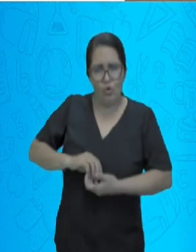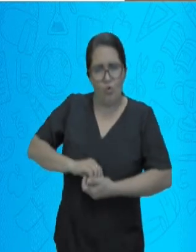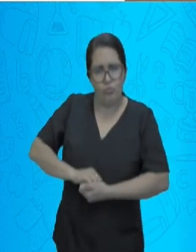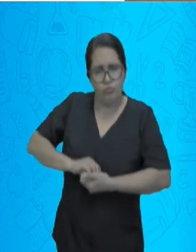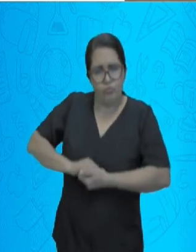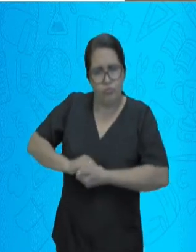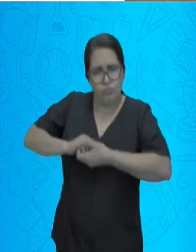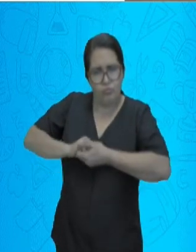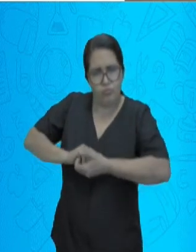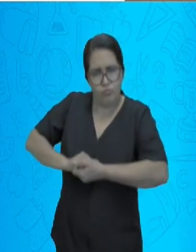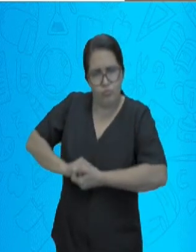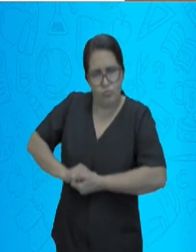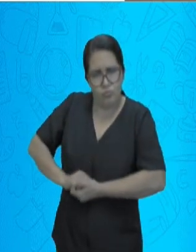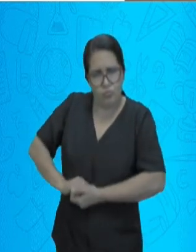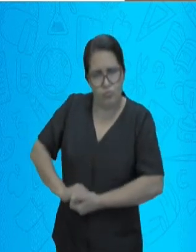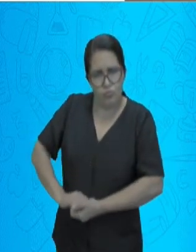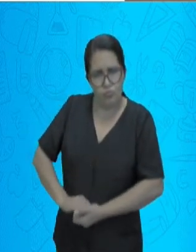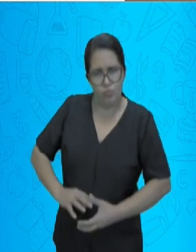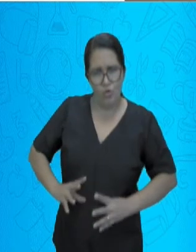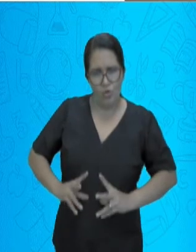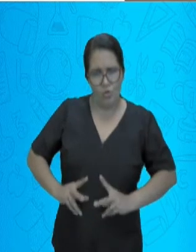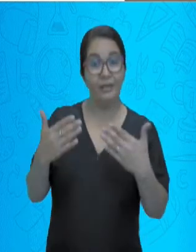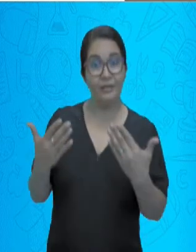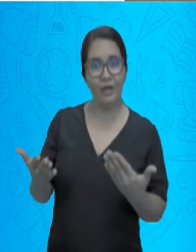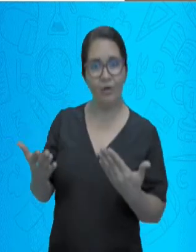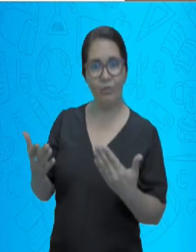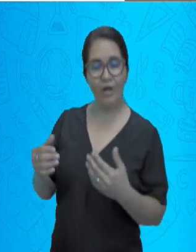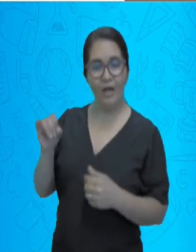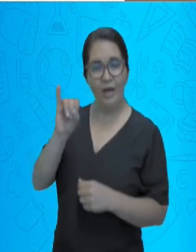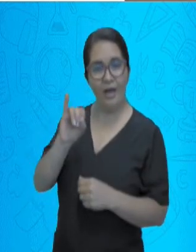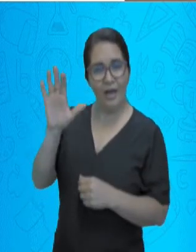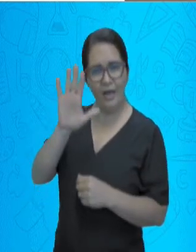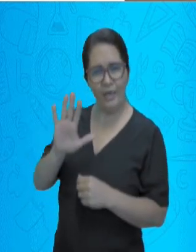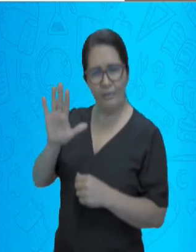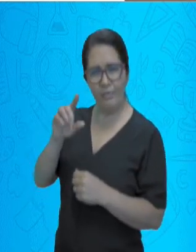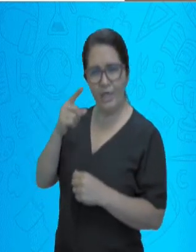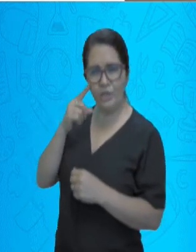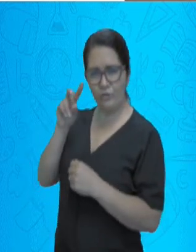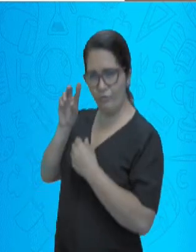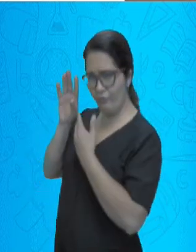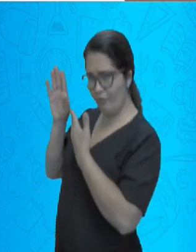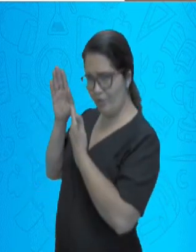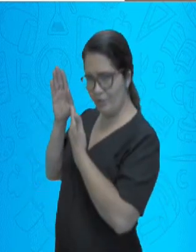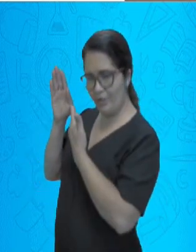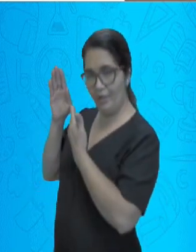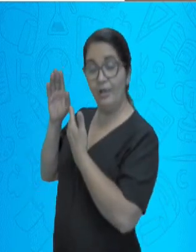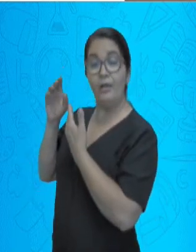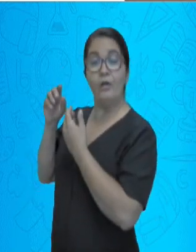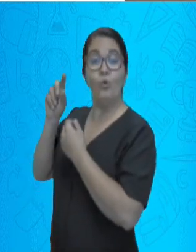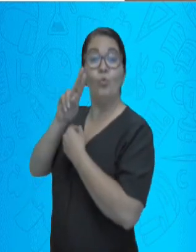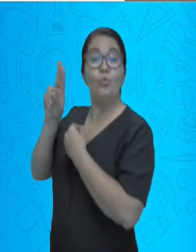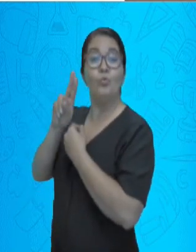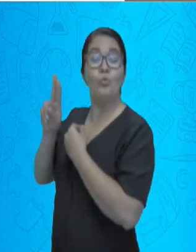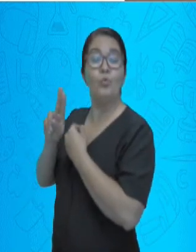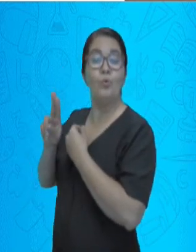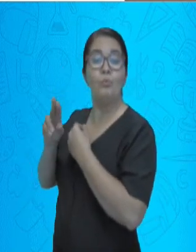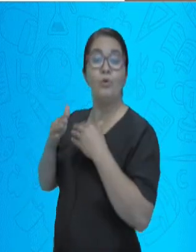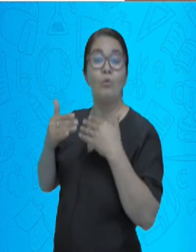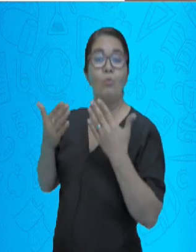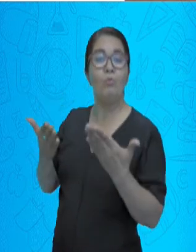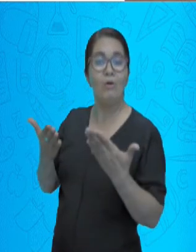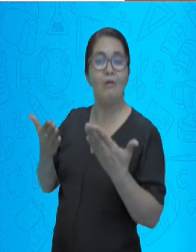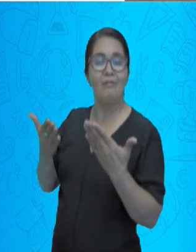colocando o nome em cada seta. Como ficaria o nome de cada estrutura pensando nessa imagem?